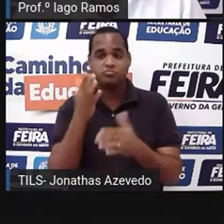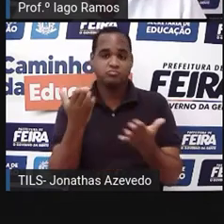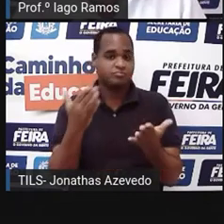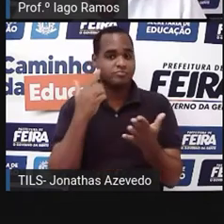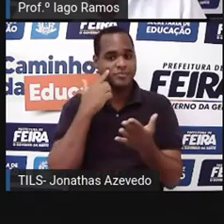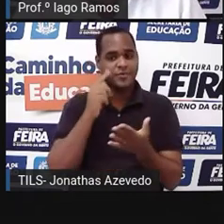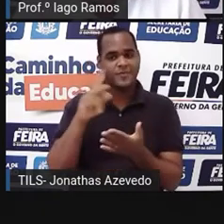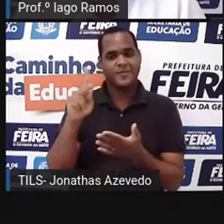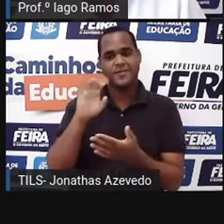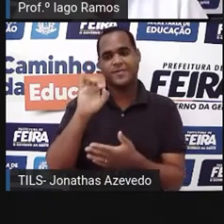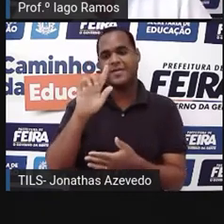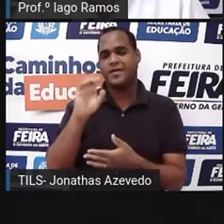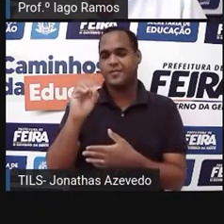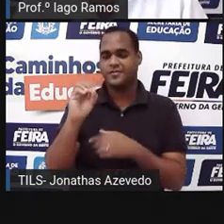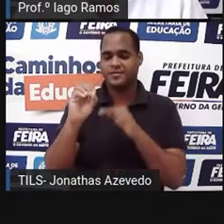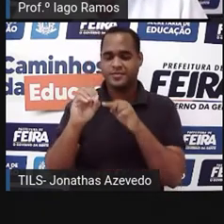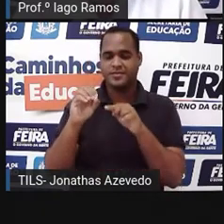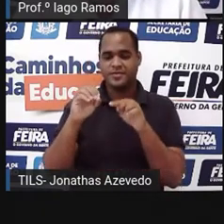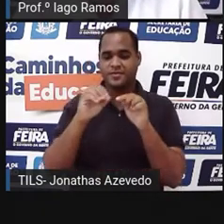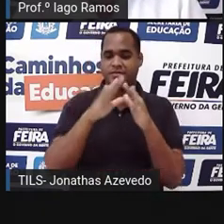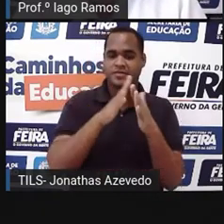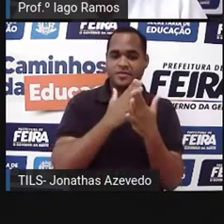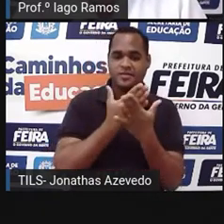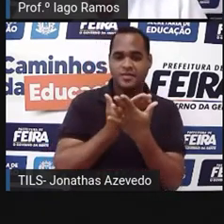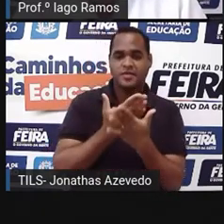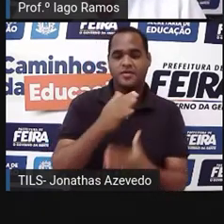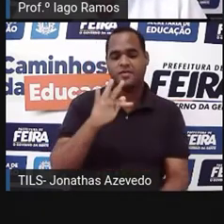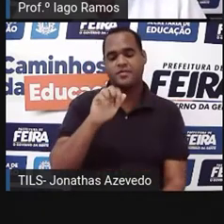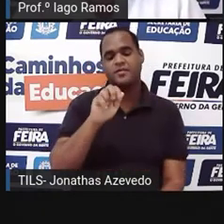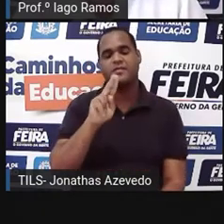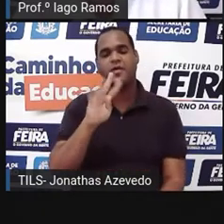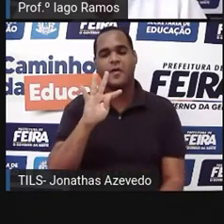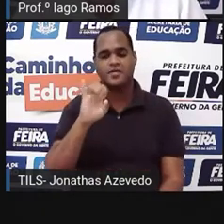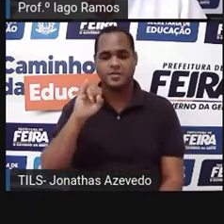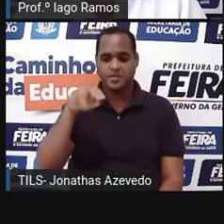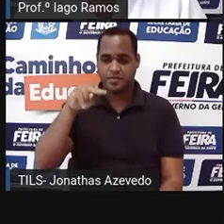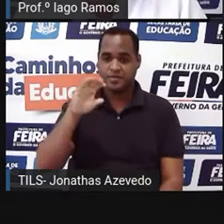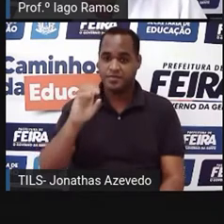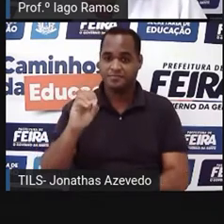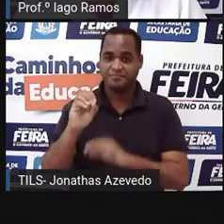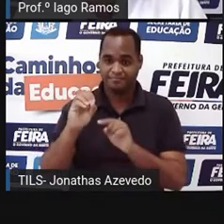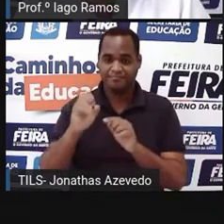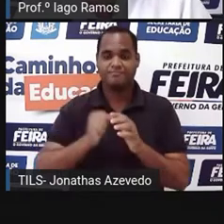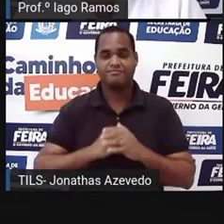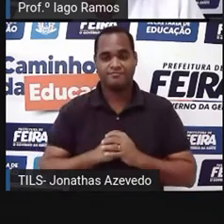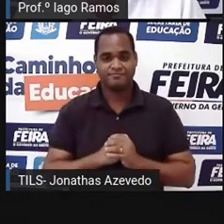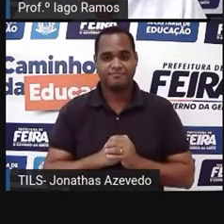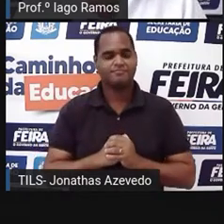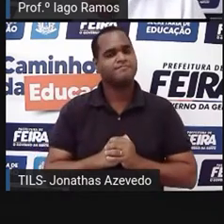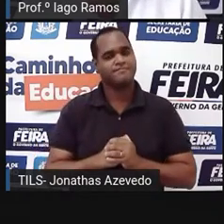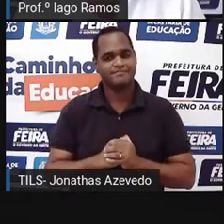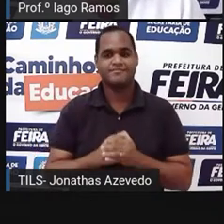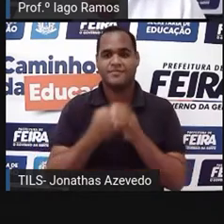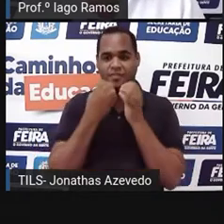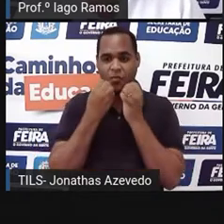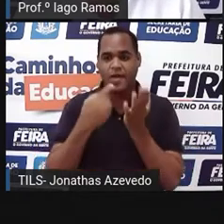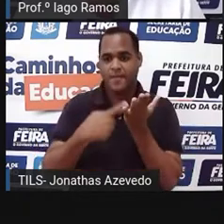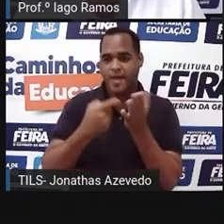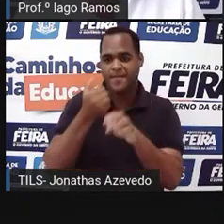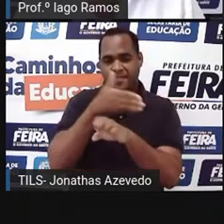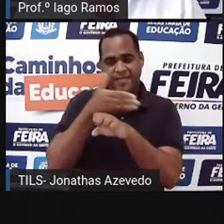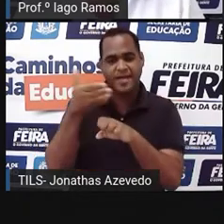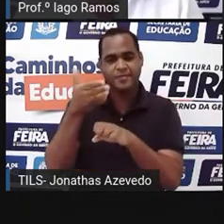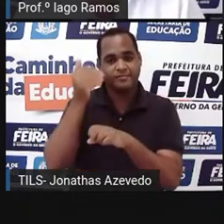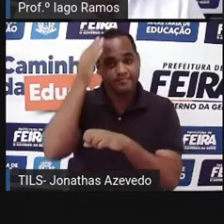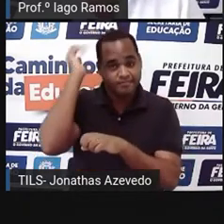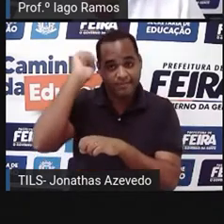professor Iago Ramos, venho lá da escola municipal Faustino Dias Lima. Bom, eu tenho pele branca,